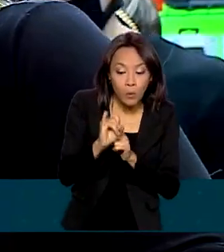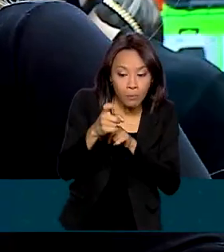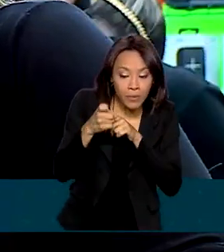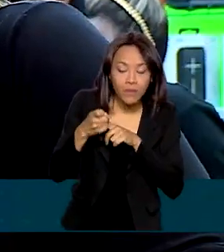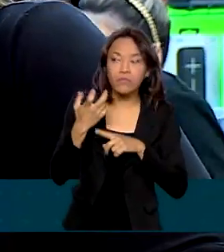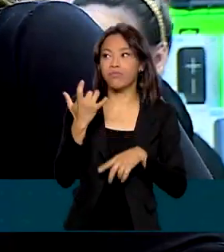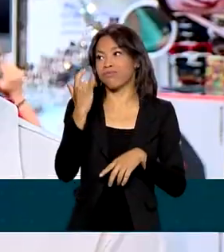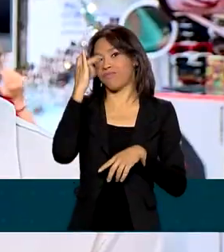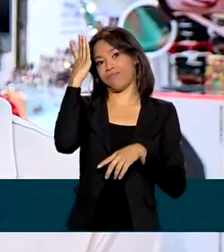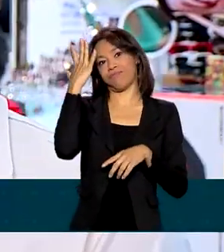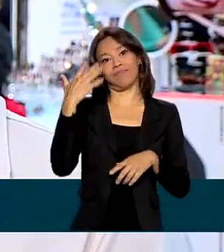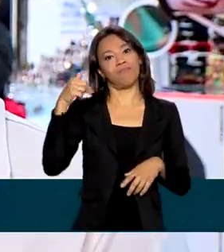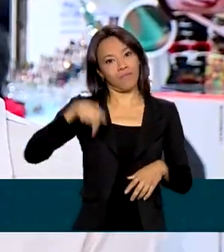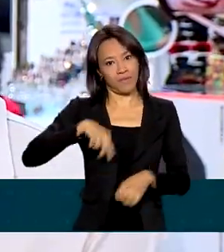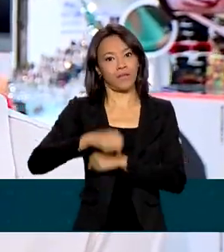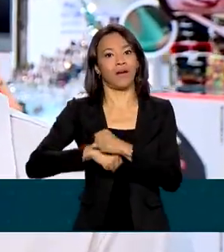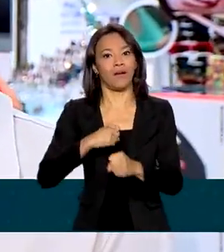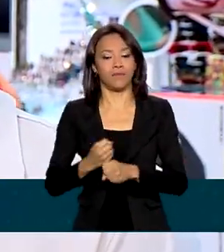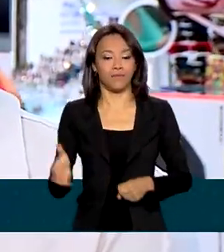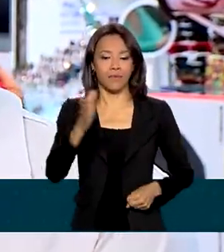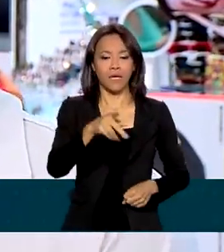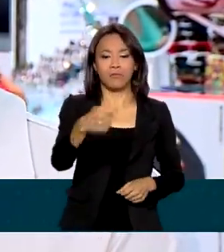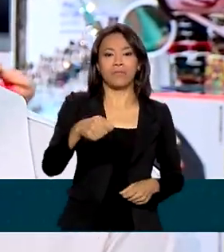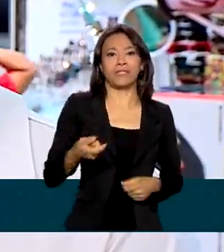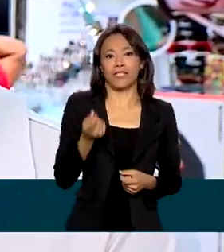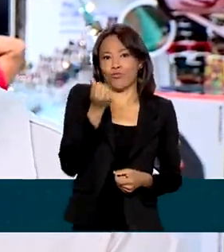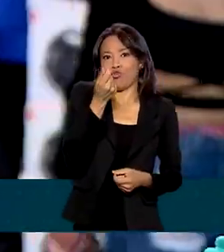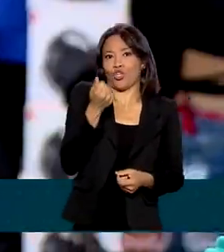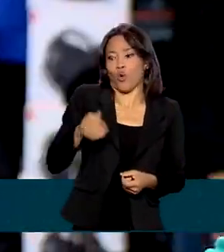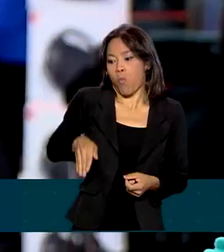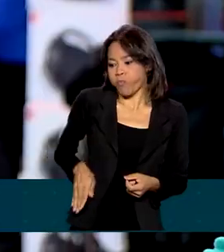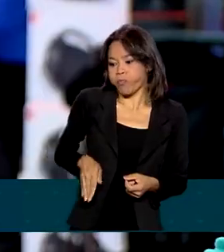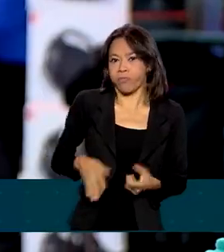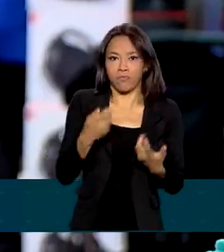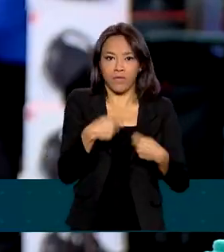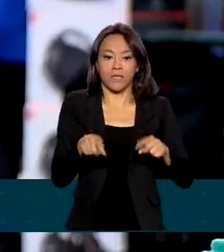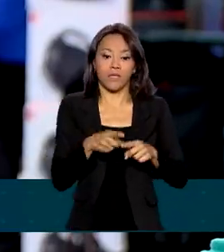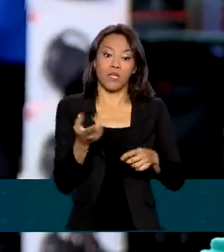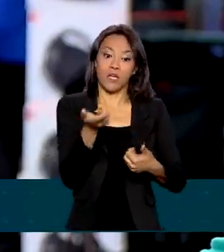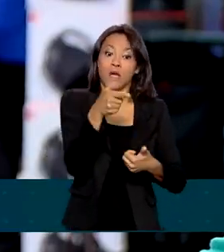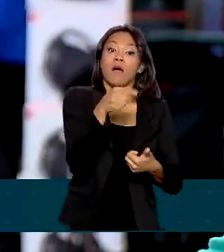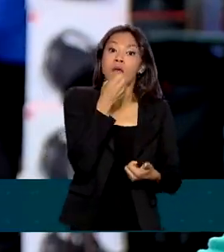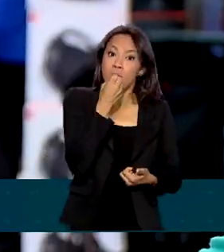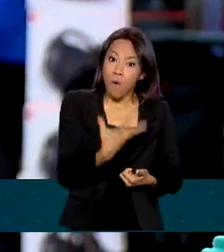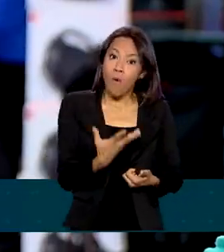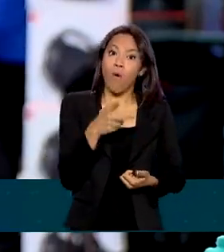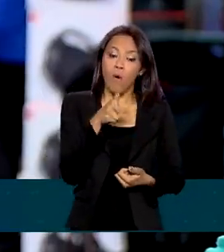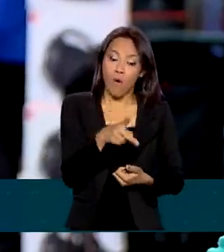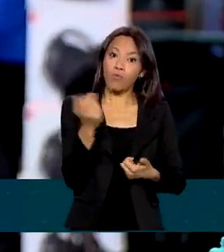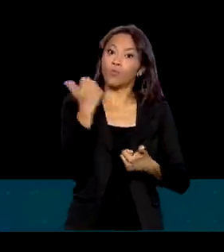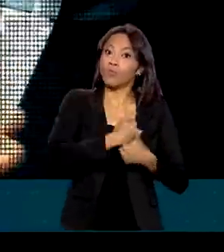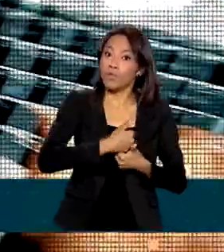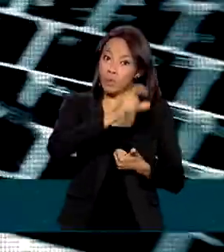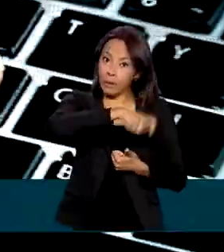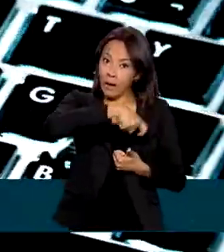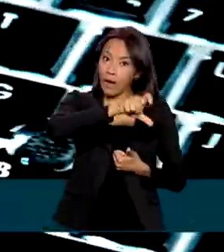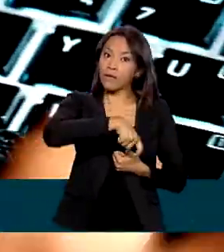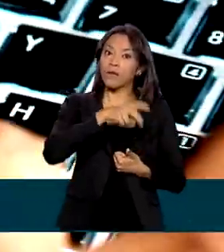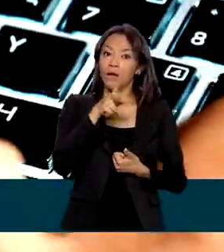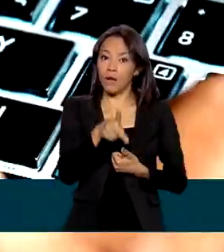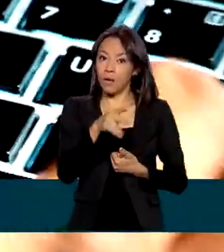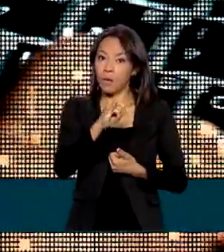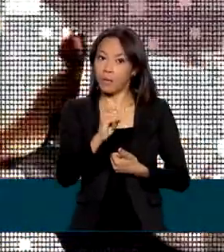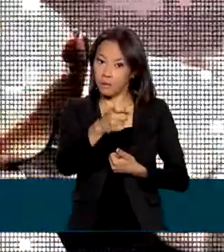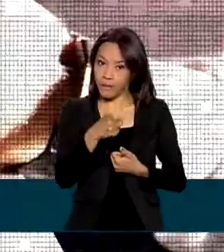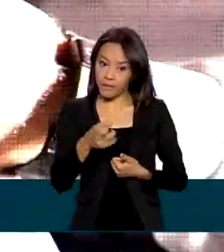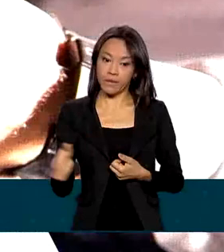entrada do PIX nesse ano. A gente não precisa mais andar com tanto dinheiro no bolso. O PIX substituiu com muitas vantagens o cartão de crédito. Mas tudo que envolve